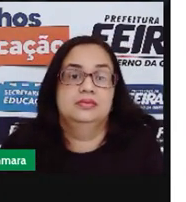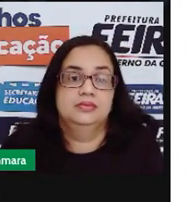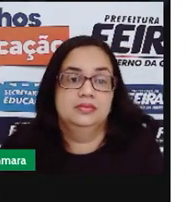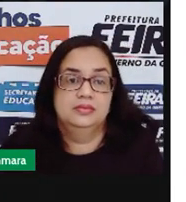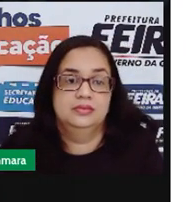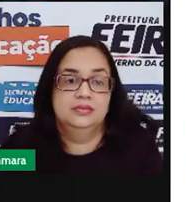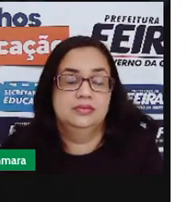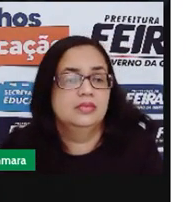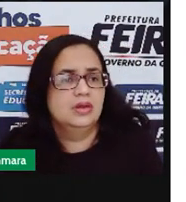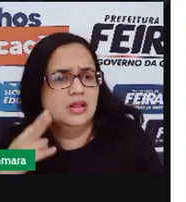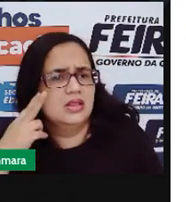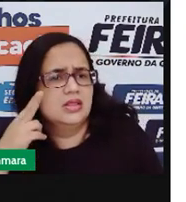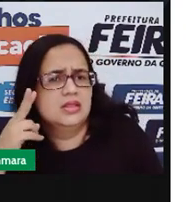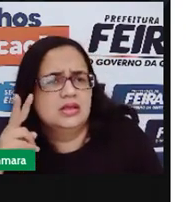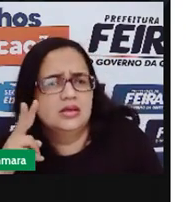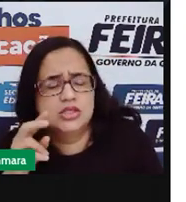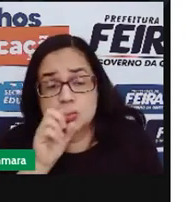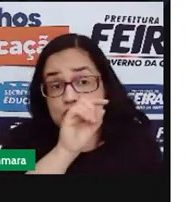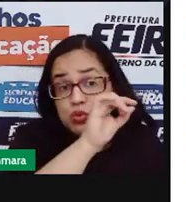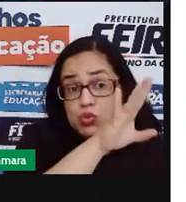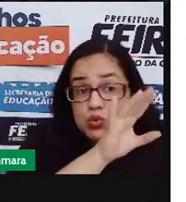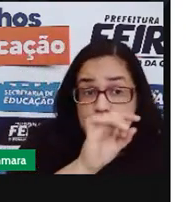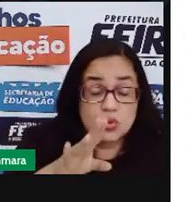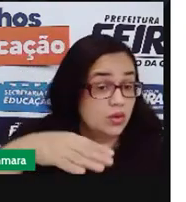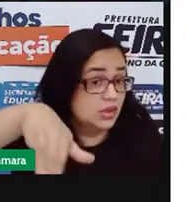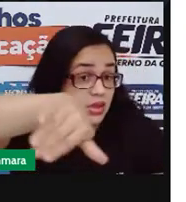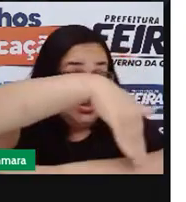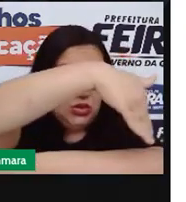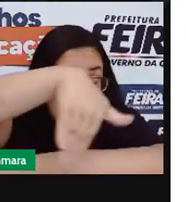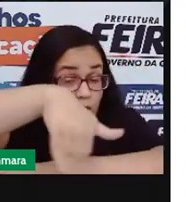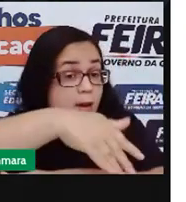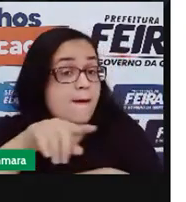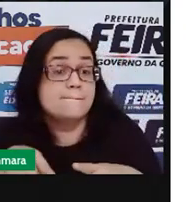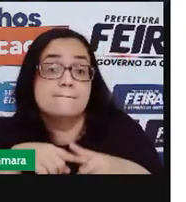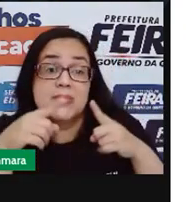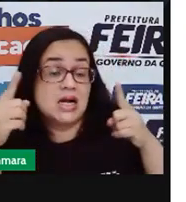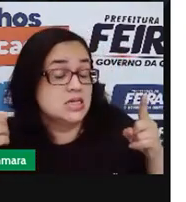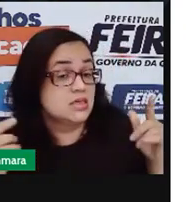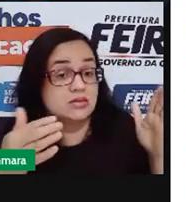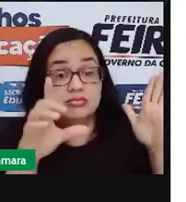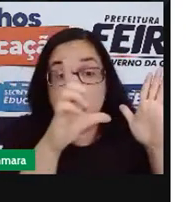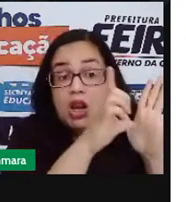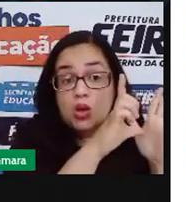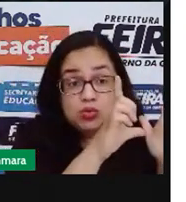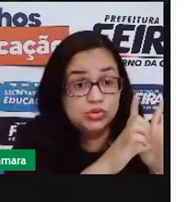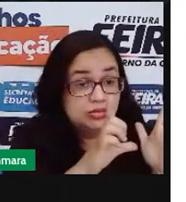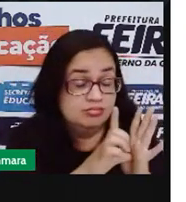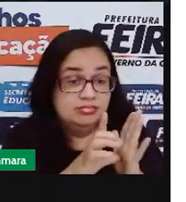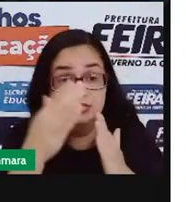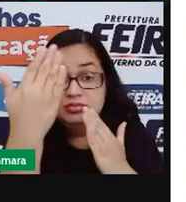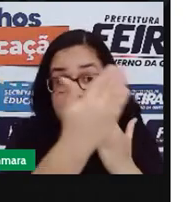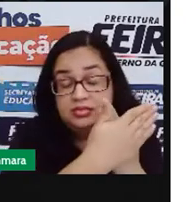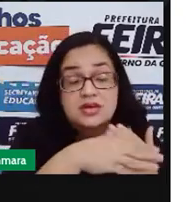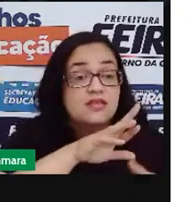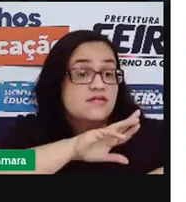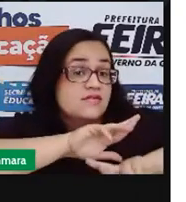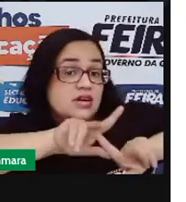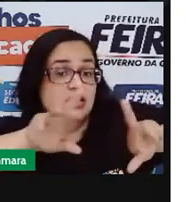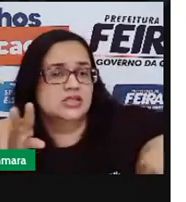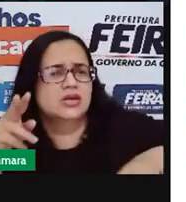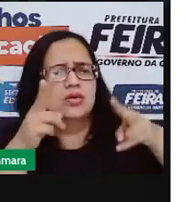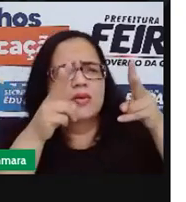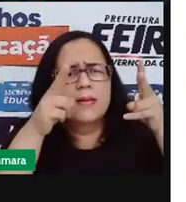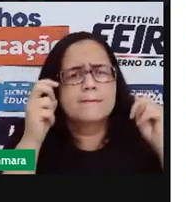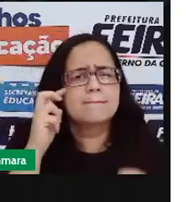Não é somente nas ruas, mas nas portas das lojas. Muitas das vezes, quando